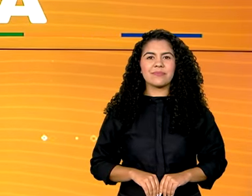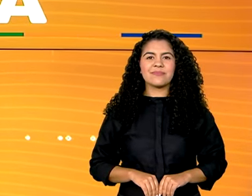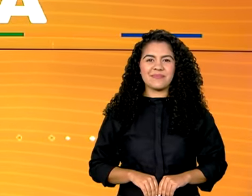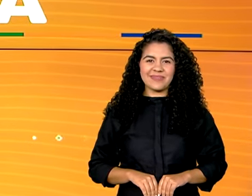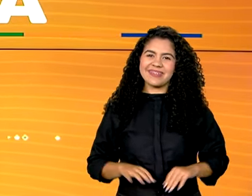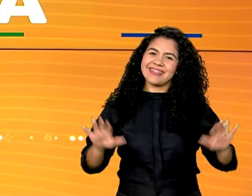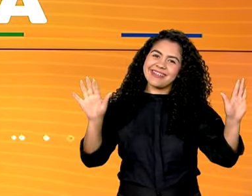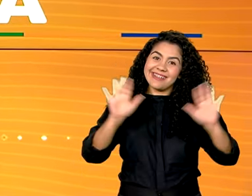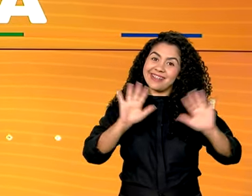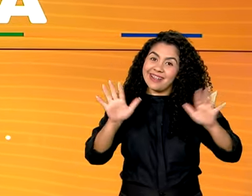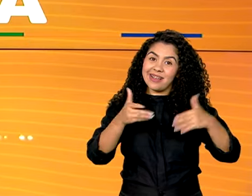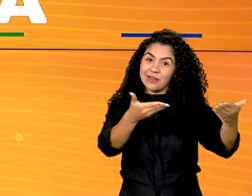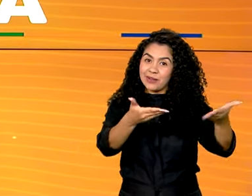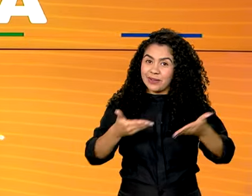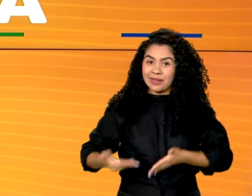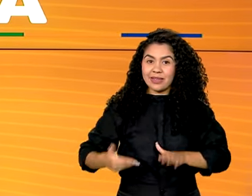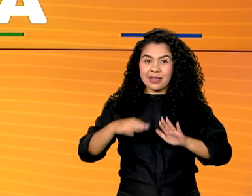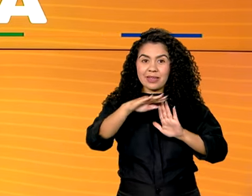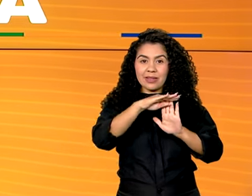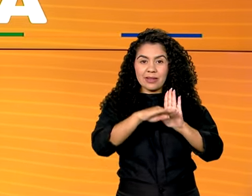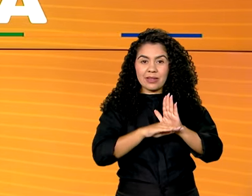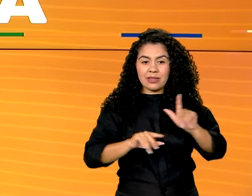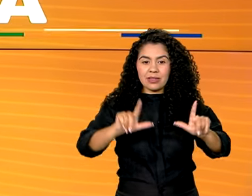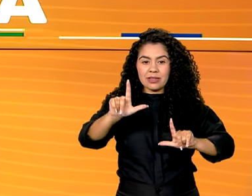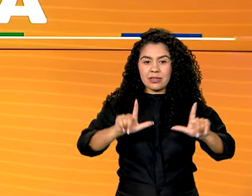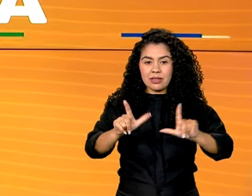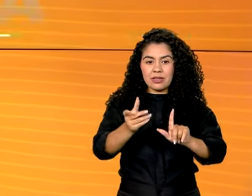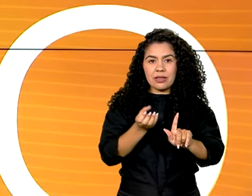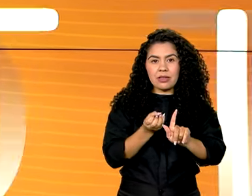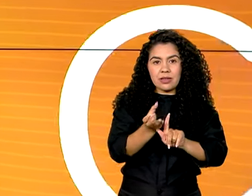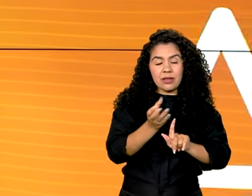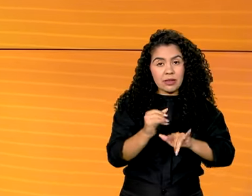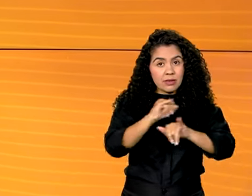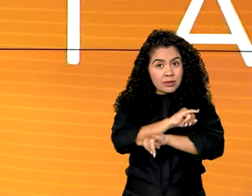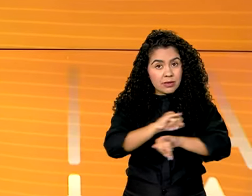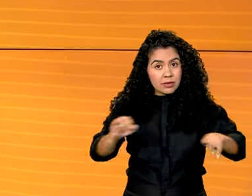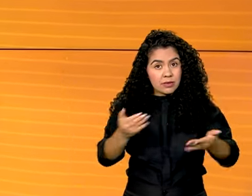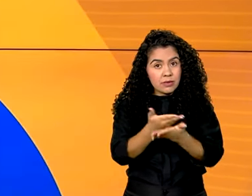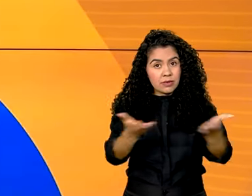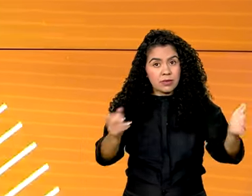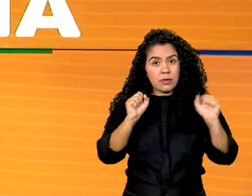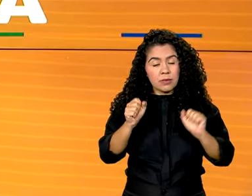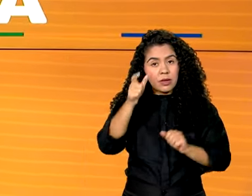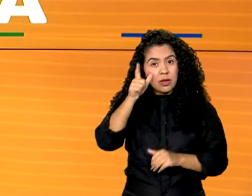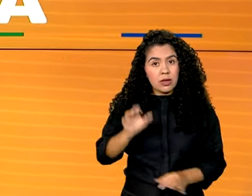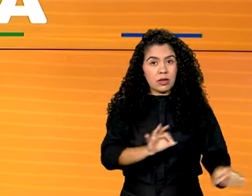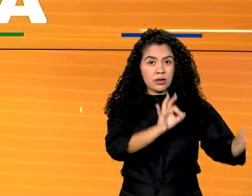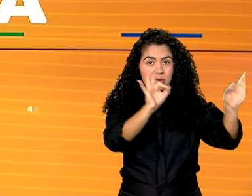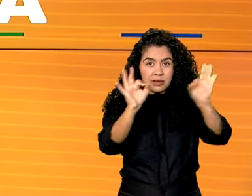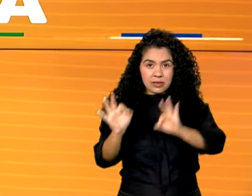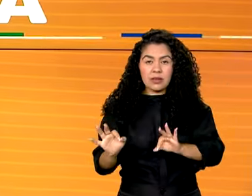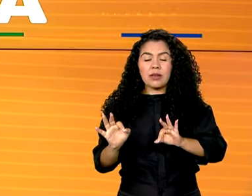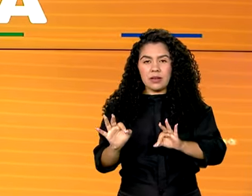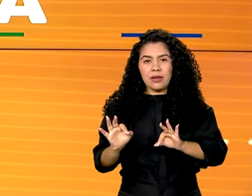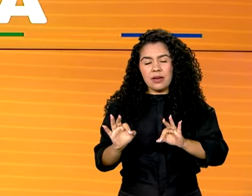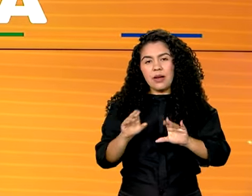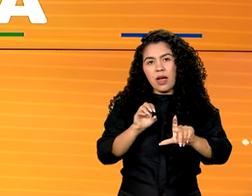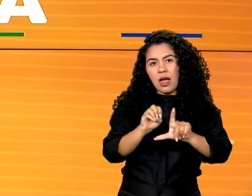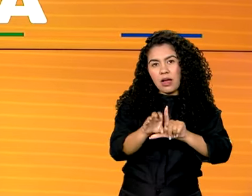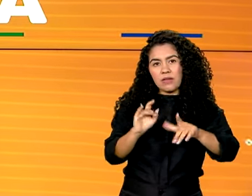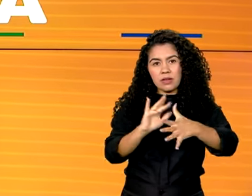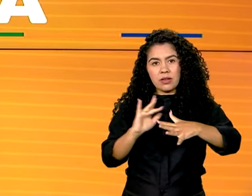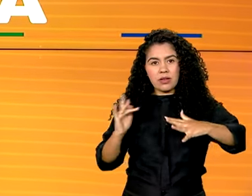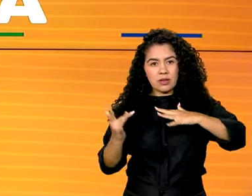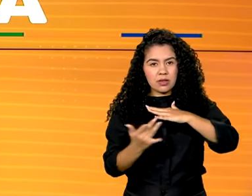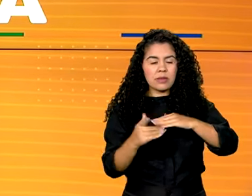Olá, seja muito bem-vindo ao Camcob. Lembrando que você pode nos acompanhar também ao vivo pelas redes sociais